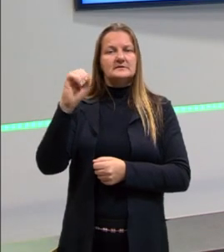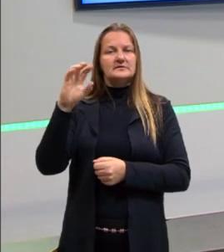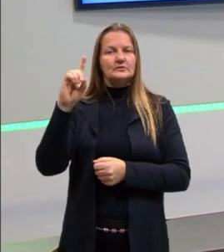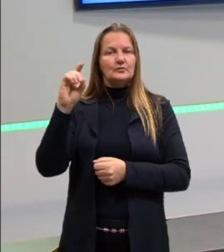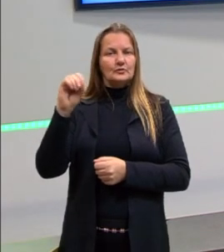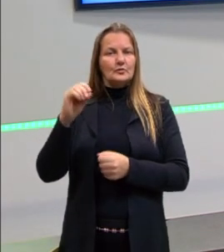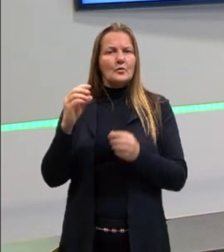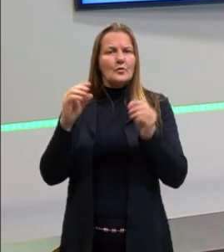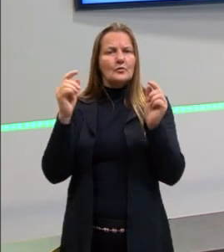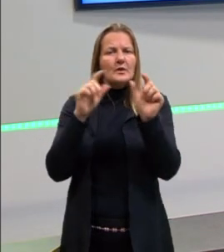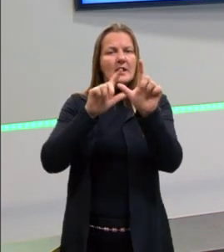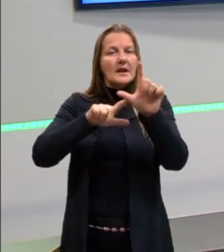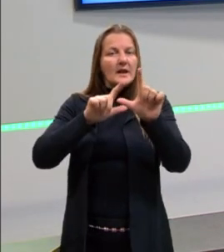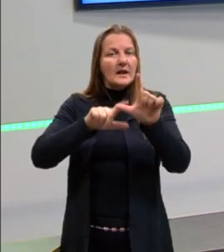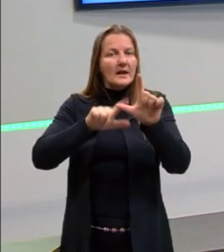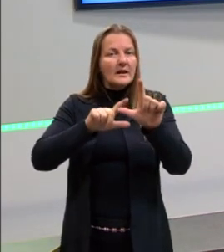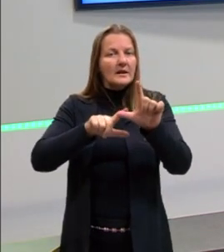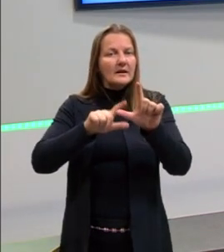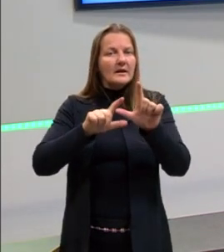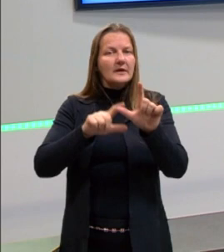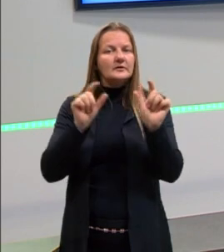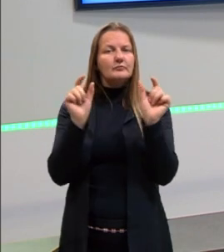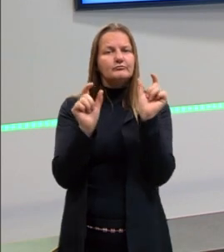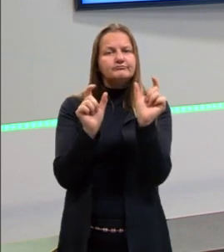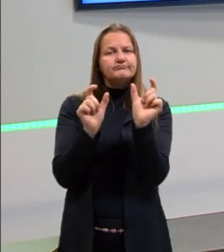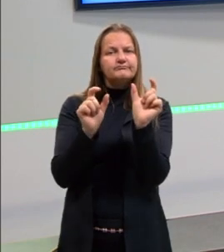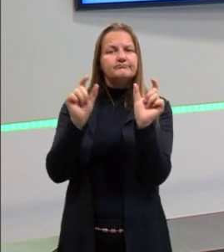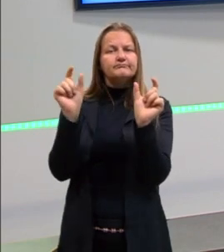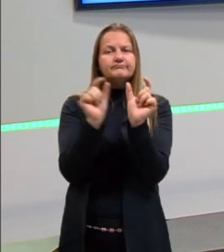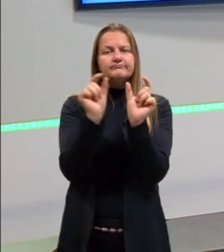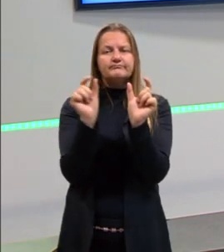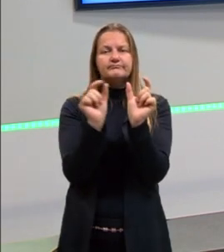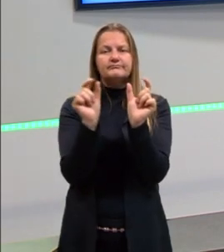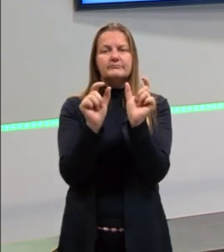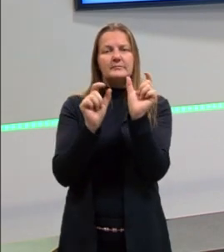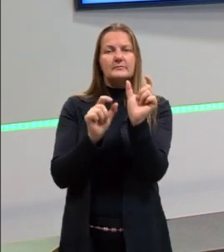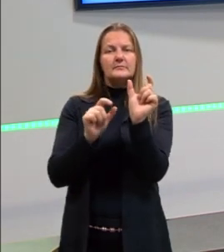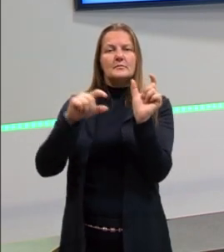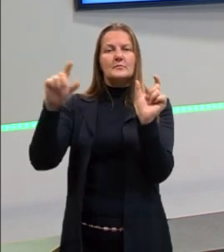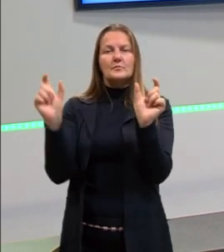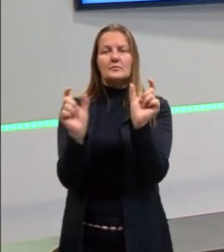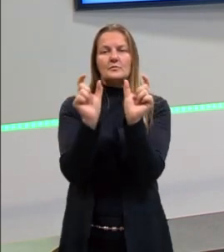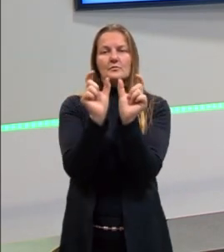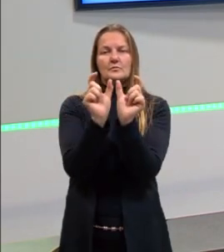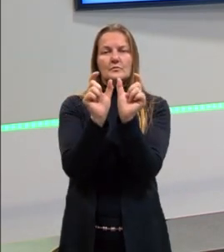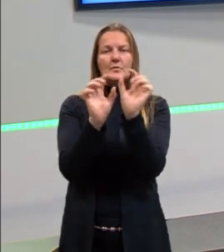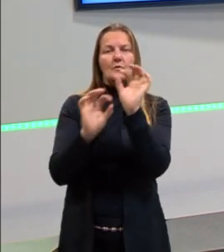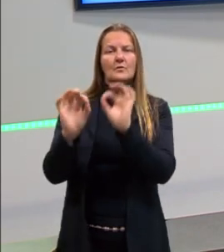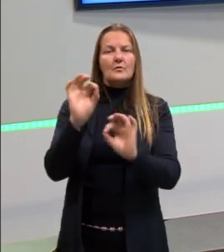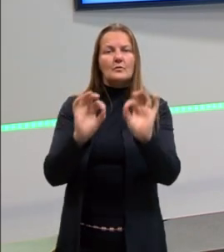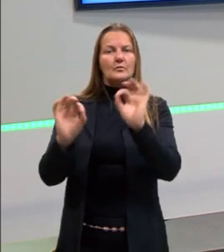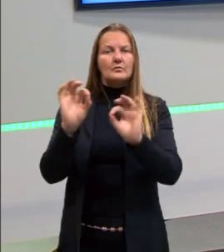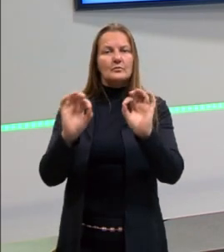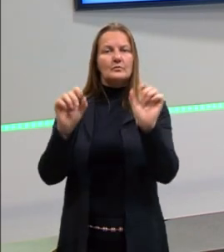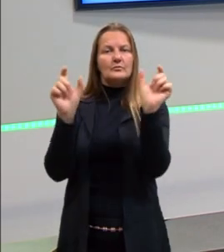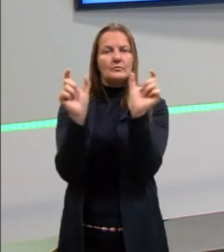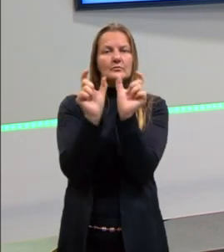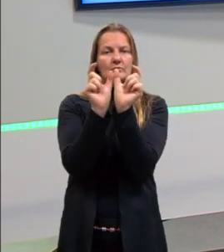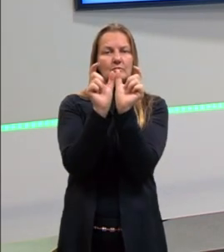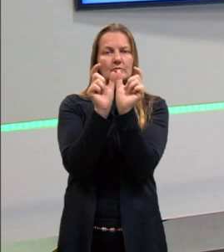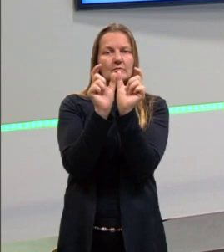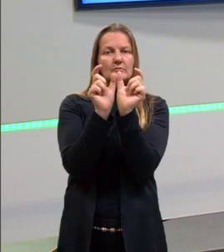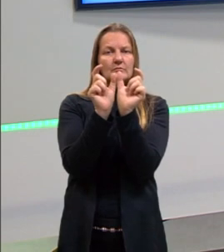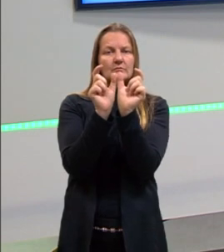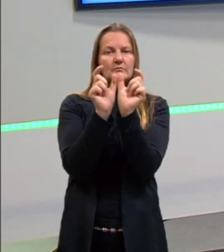se a gente juntar as letras, formam palavras. Se a gente juntar as palavras de forma organizadinha, né? Vão